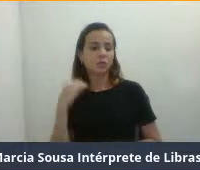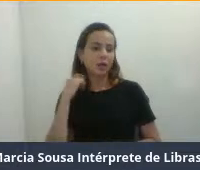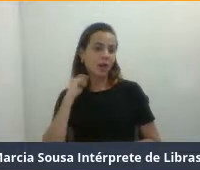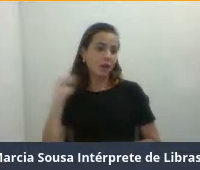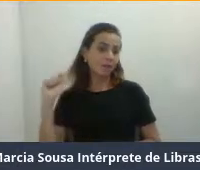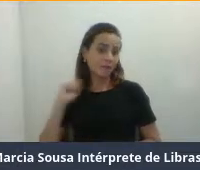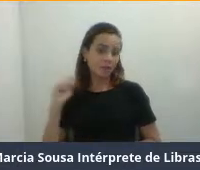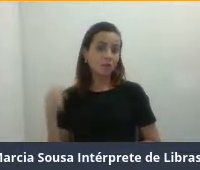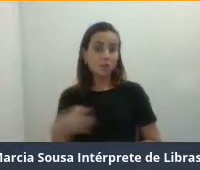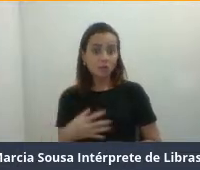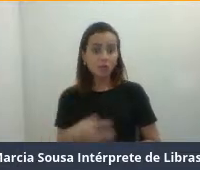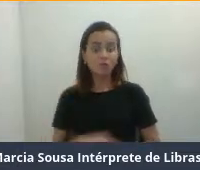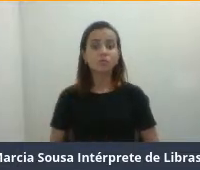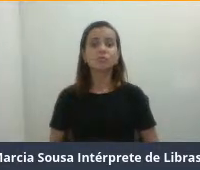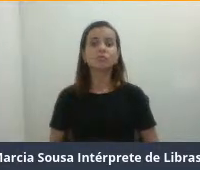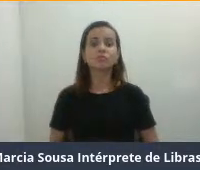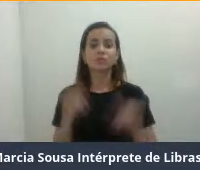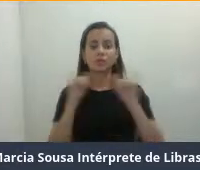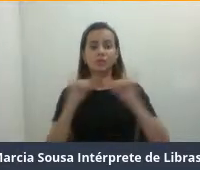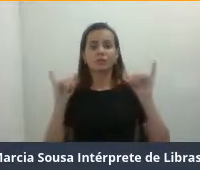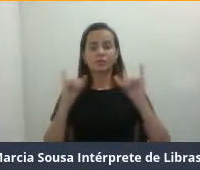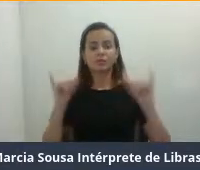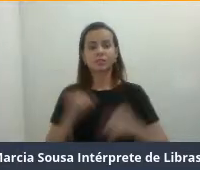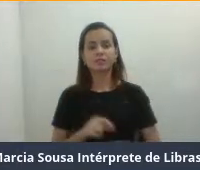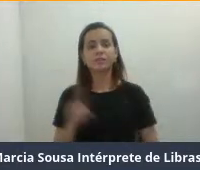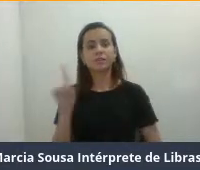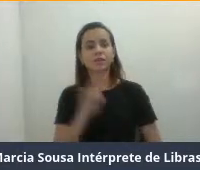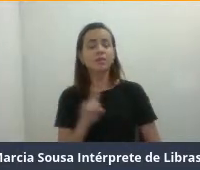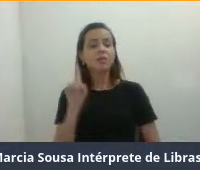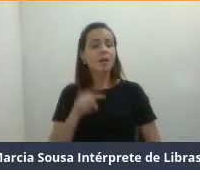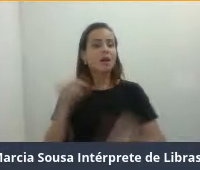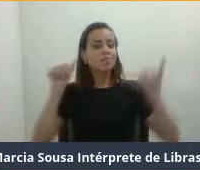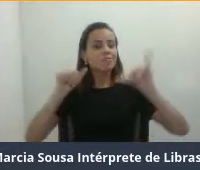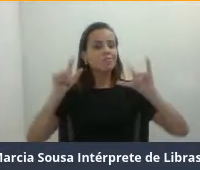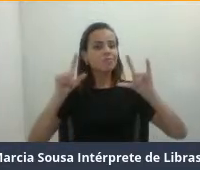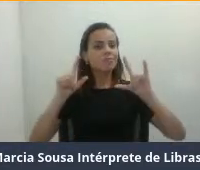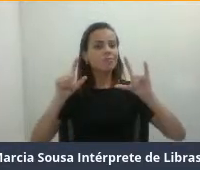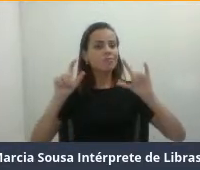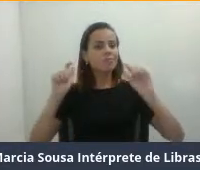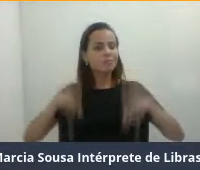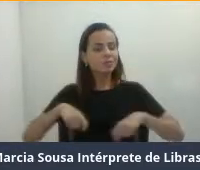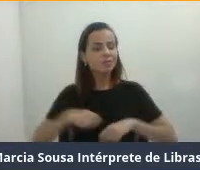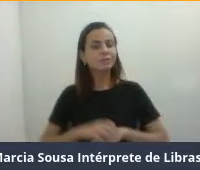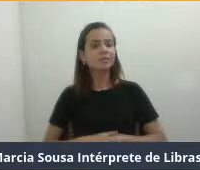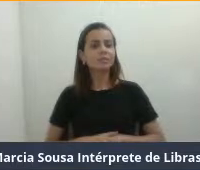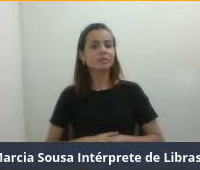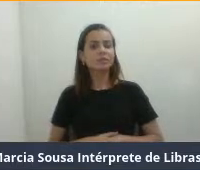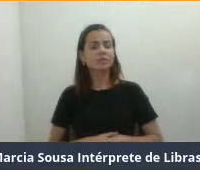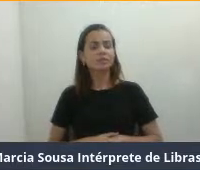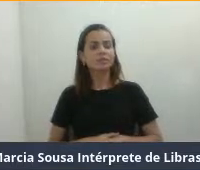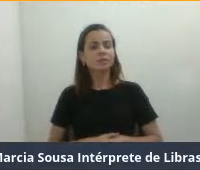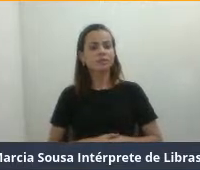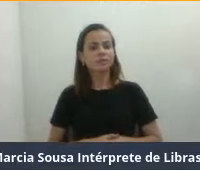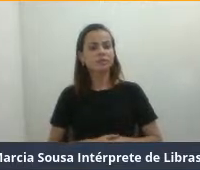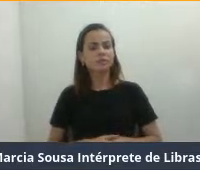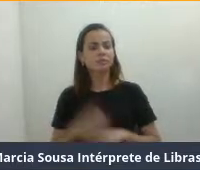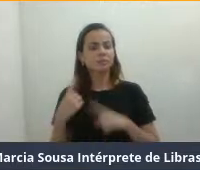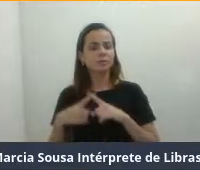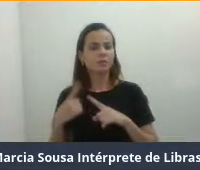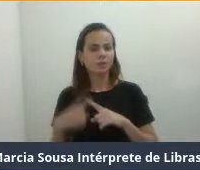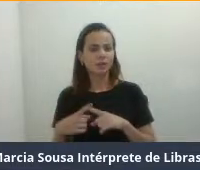recente. Isso não seria possível sem animais. Por quê? Porque esta